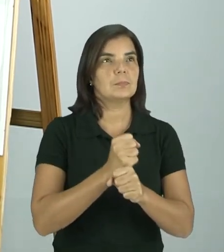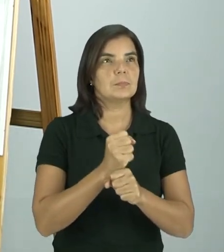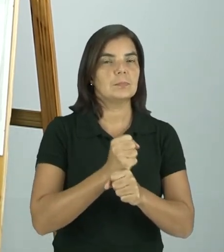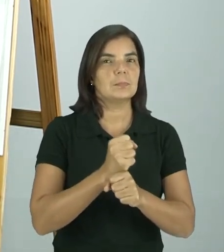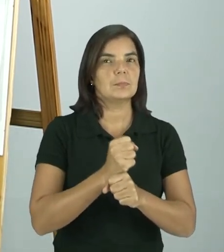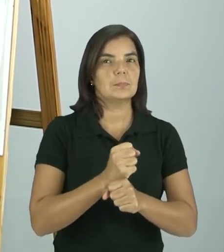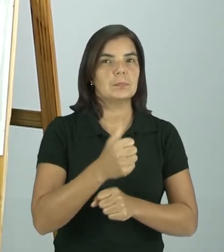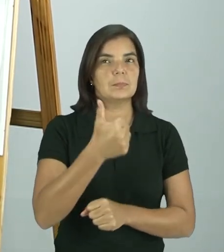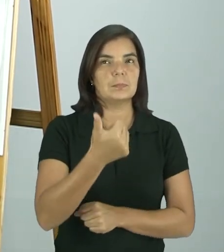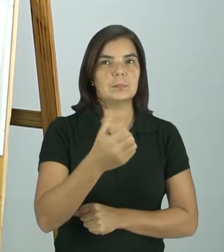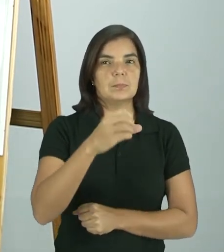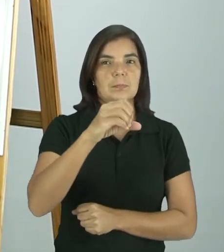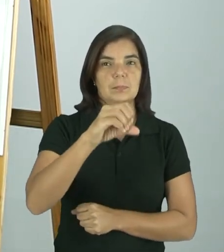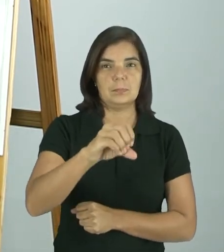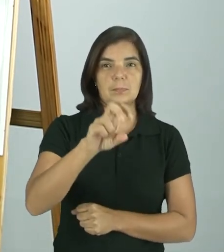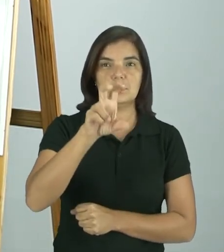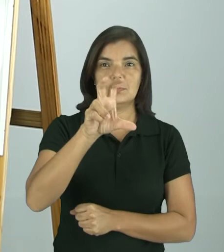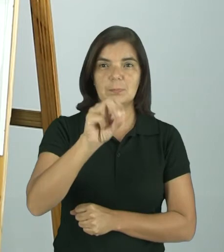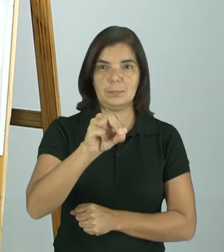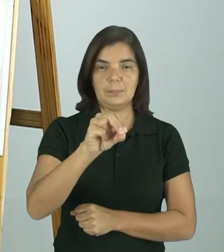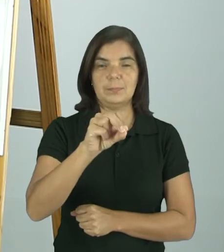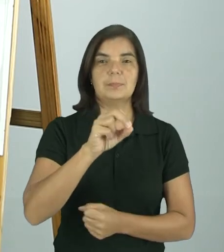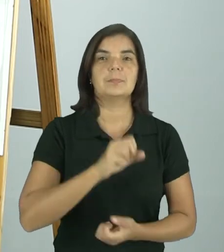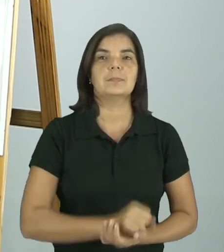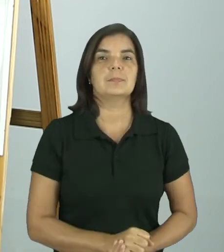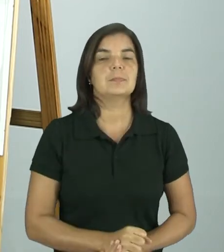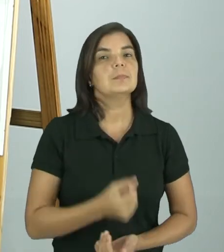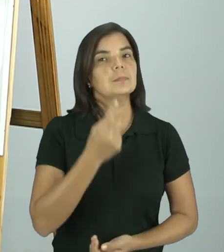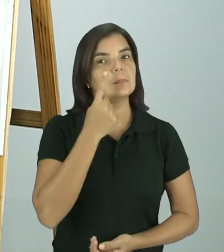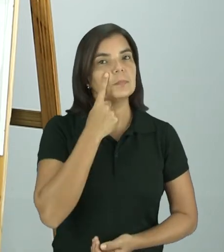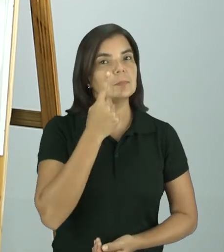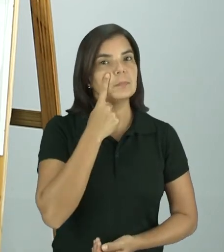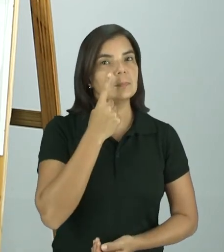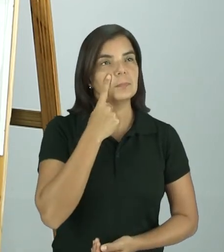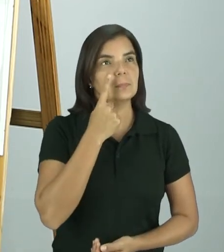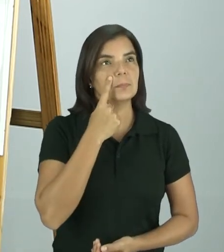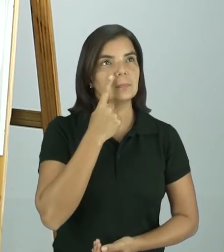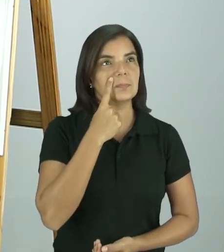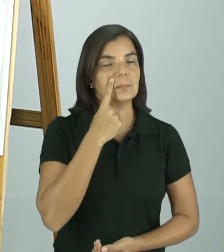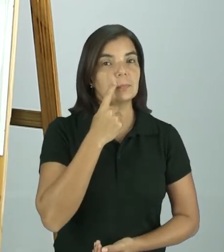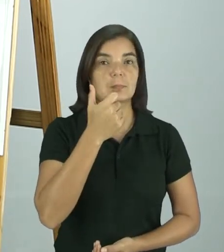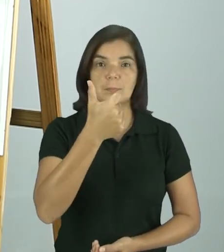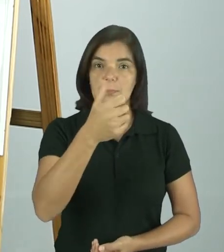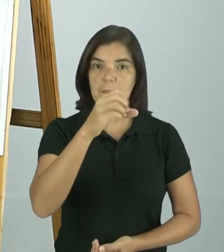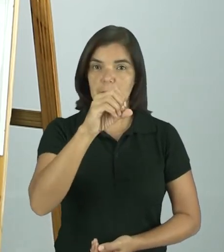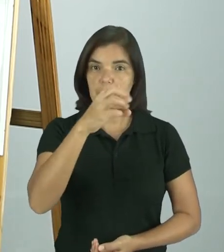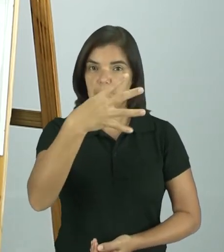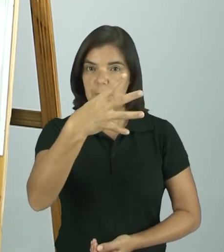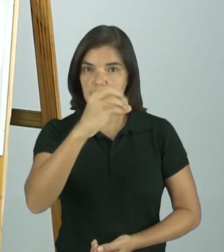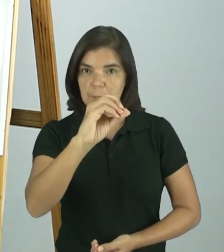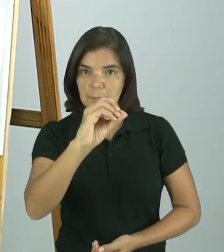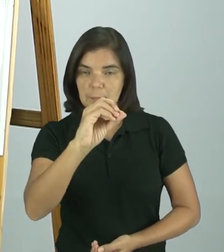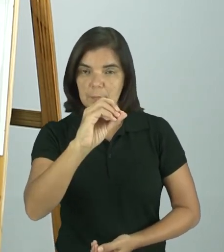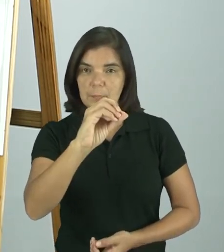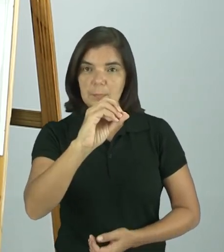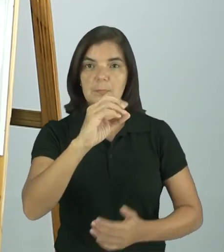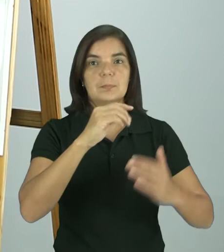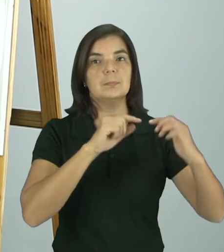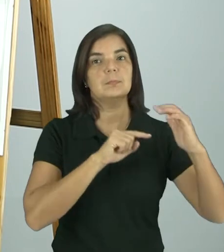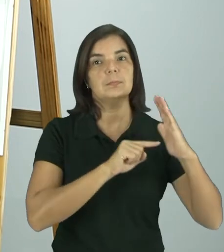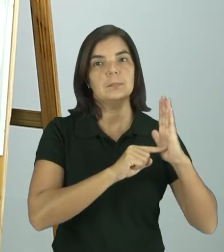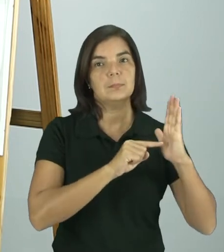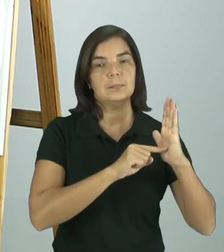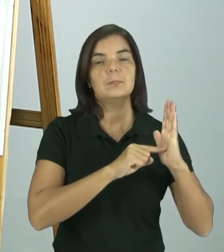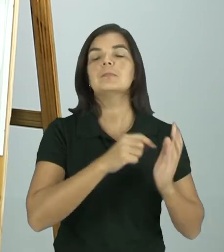1950. Observem que esta é de 1940 e